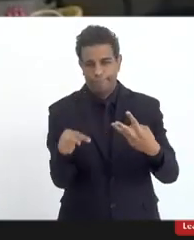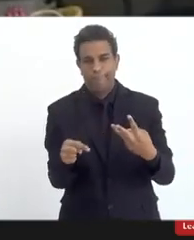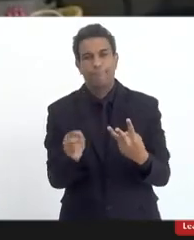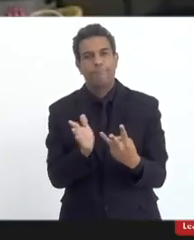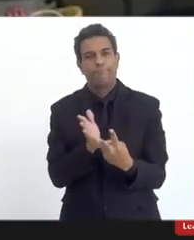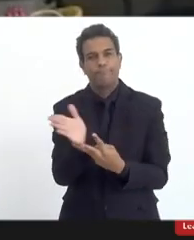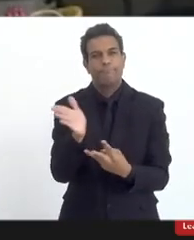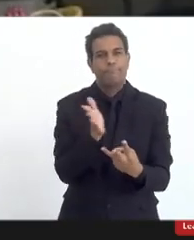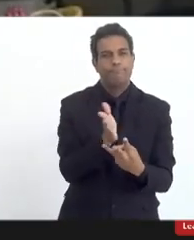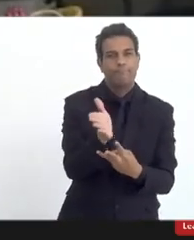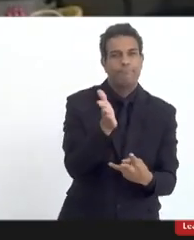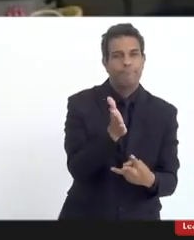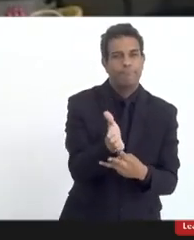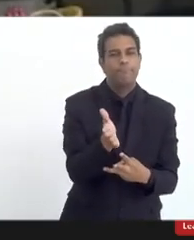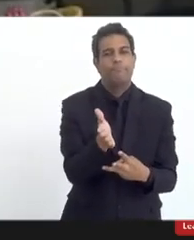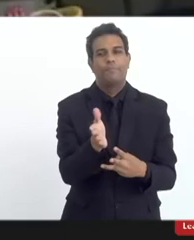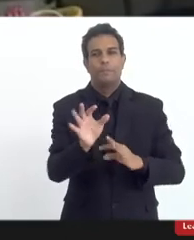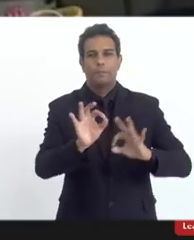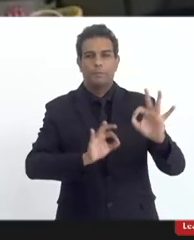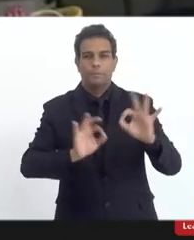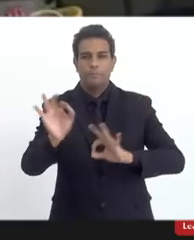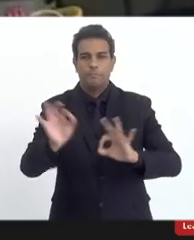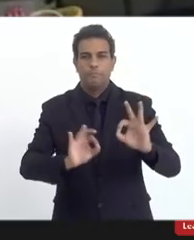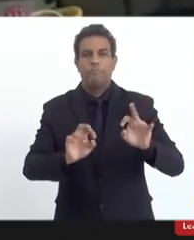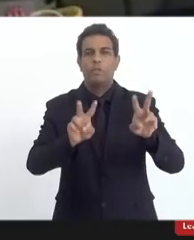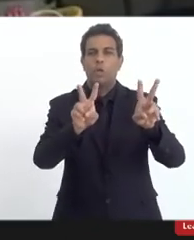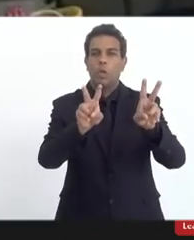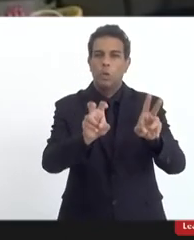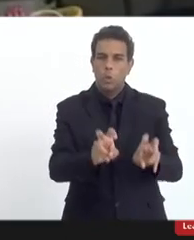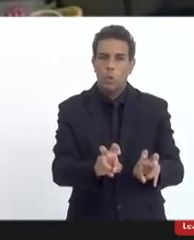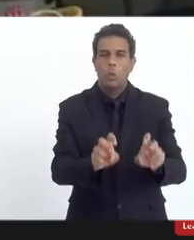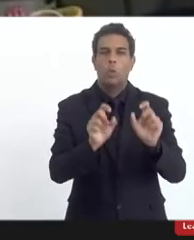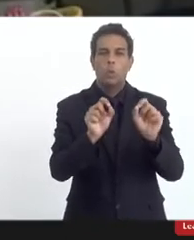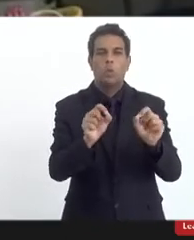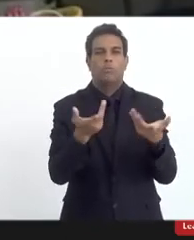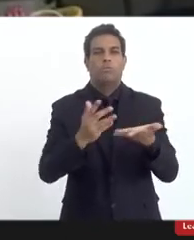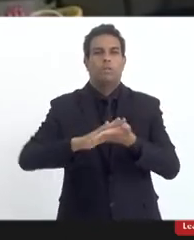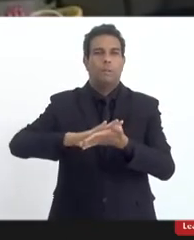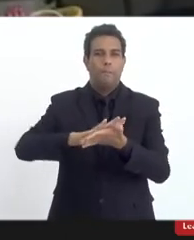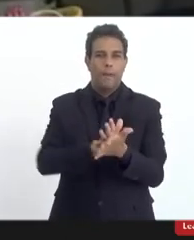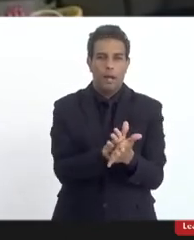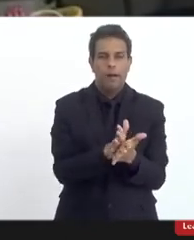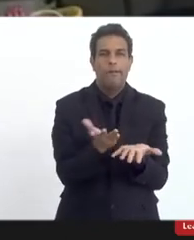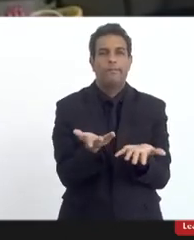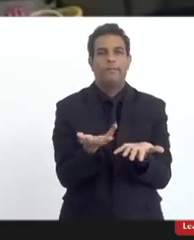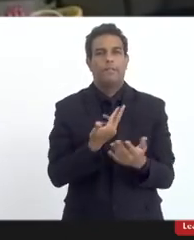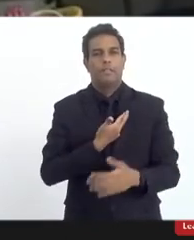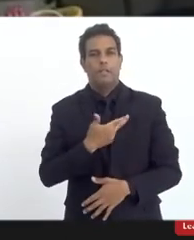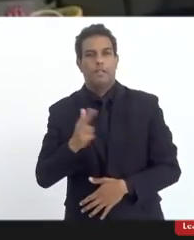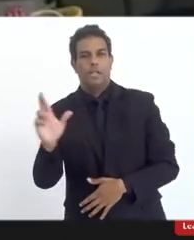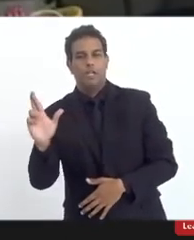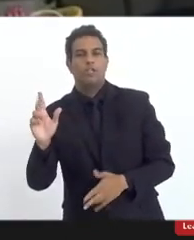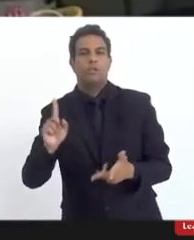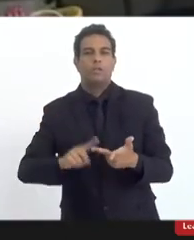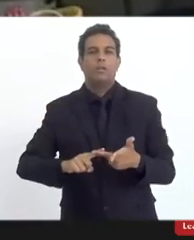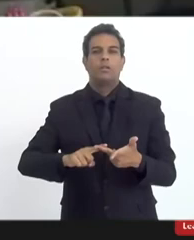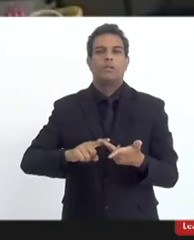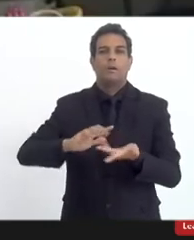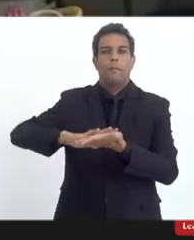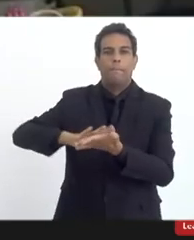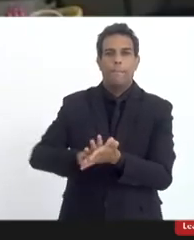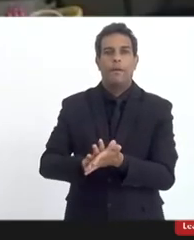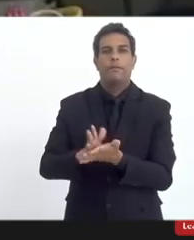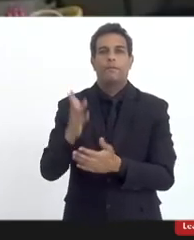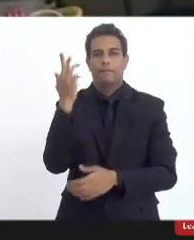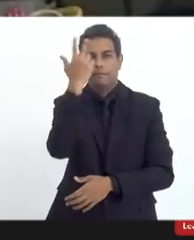o programa Educação Mais Humana que vai tratar sobre a questão do preconceito religioso do preconceito